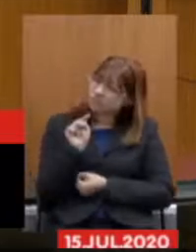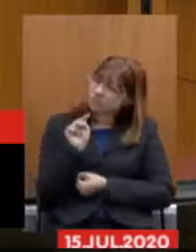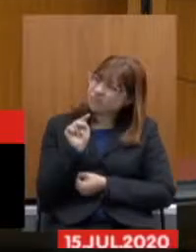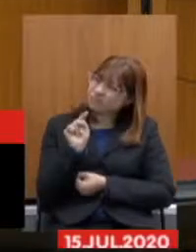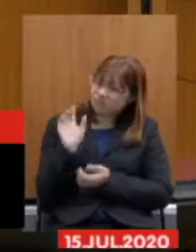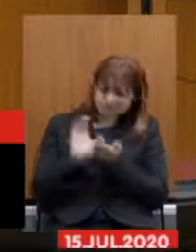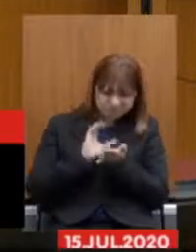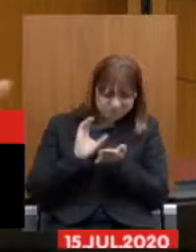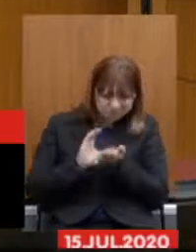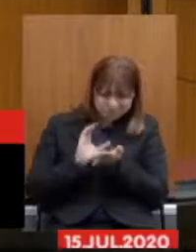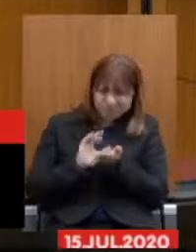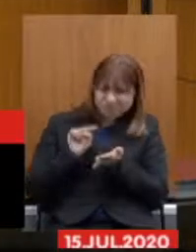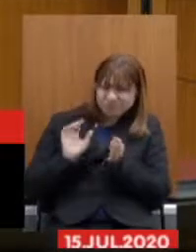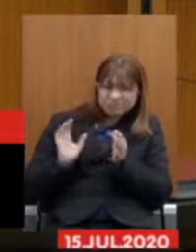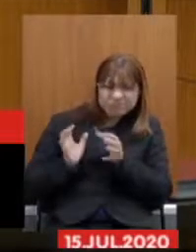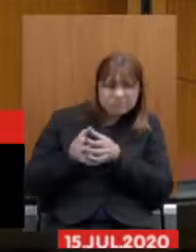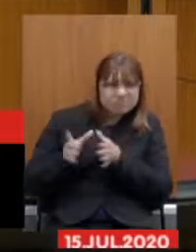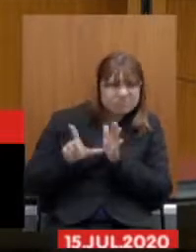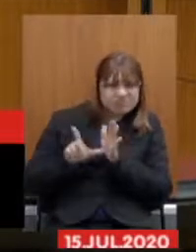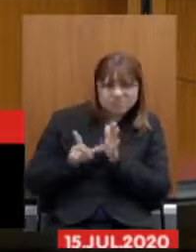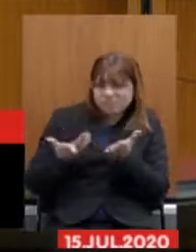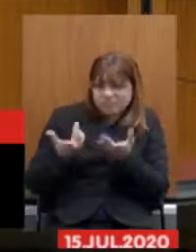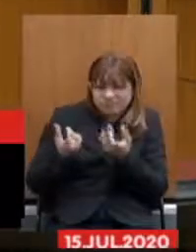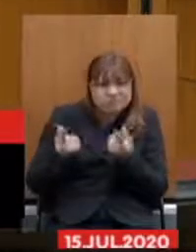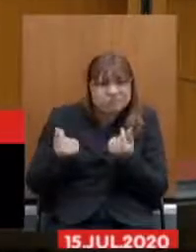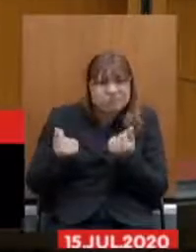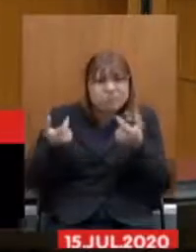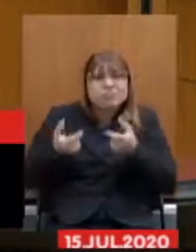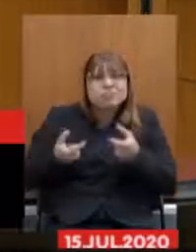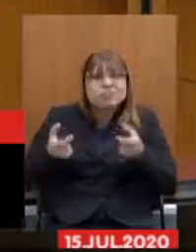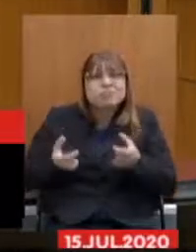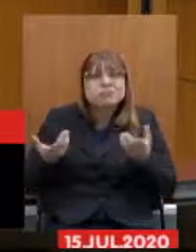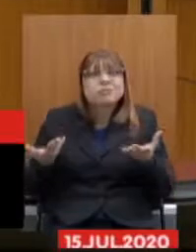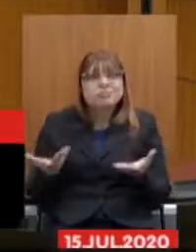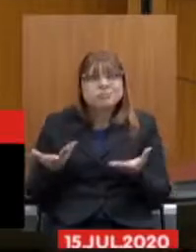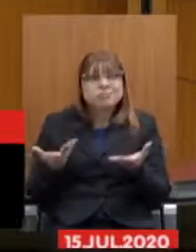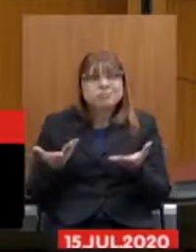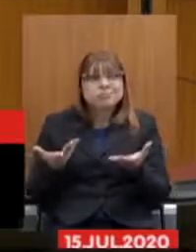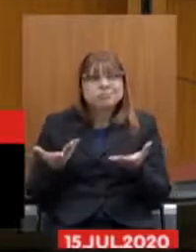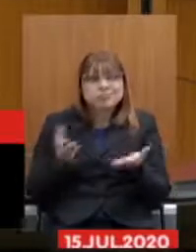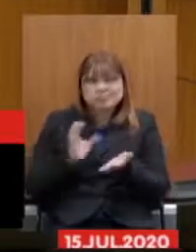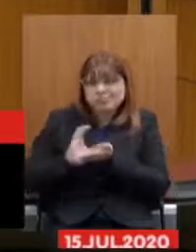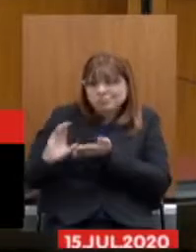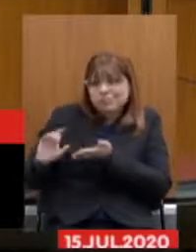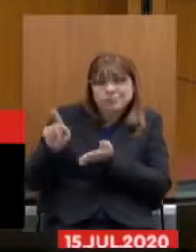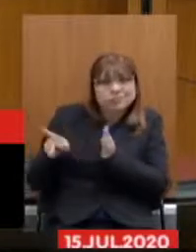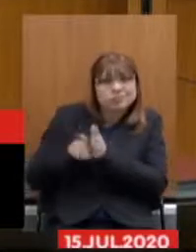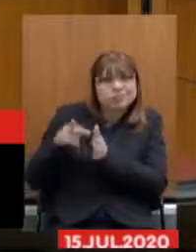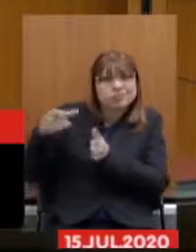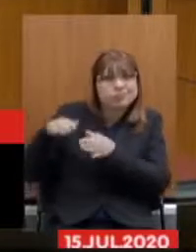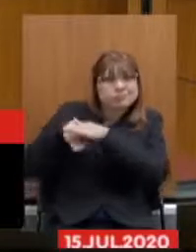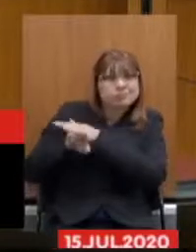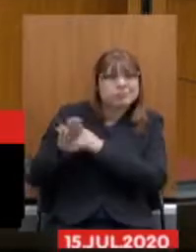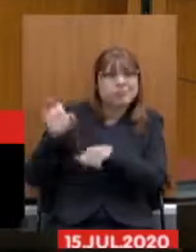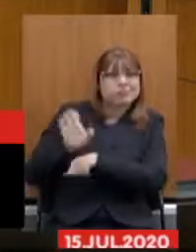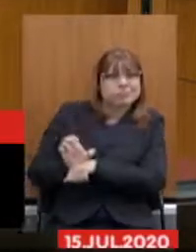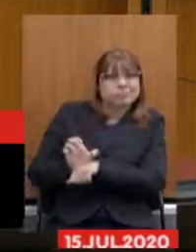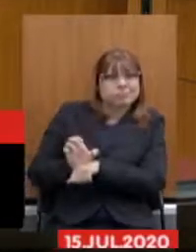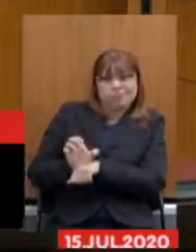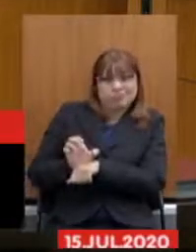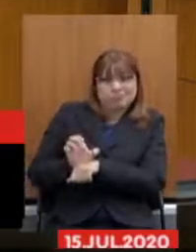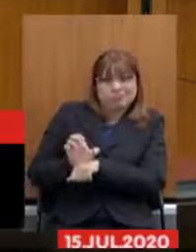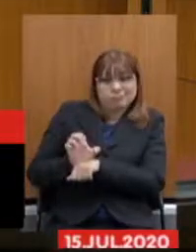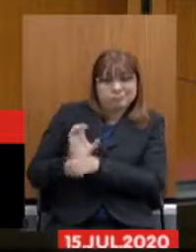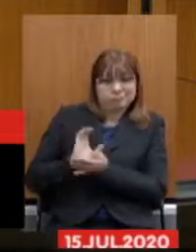arrecadação da Junta Comercial, o que acontece com todo esse recurso que vai para o Caixa do Estado e não é revertido para o